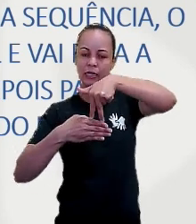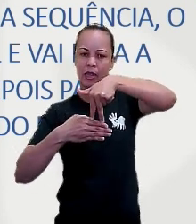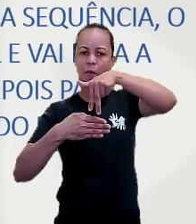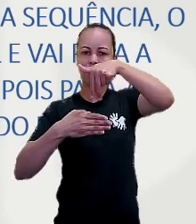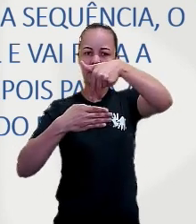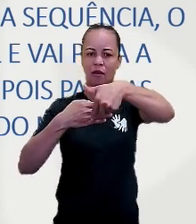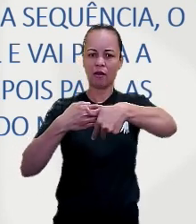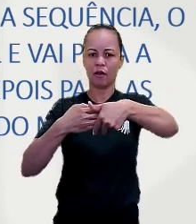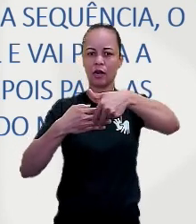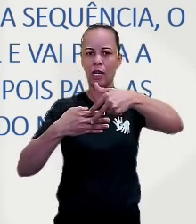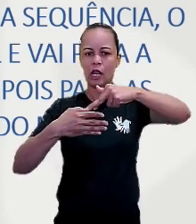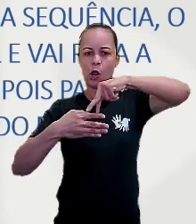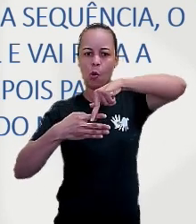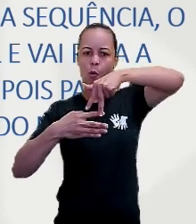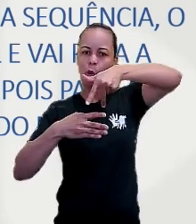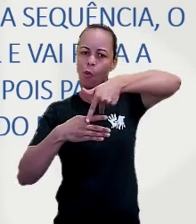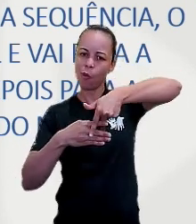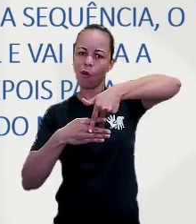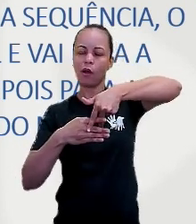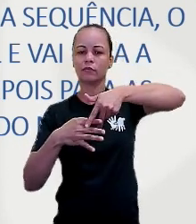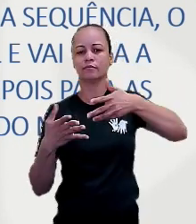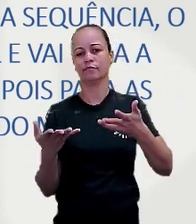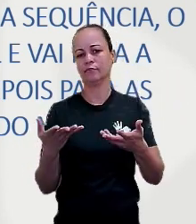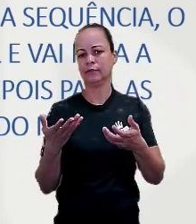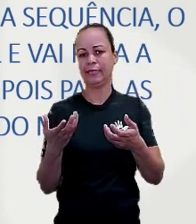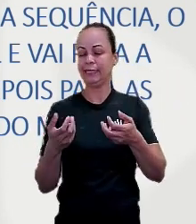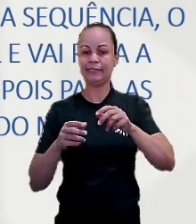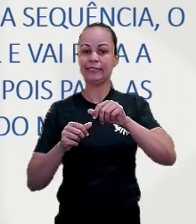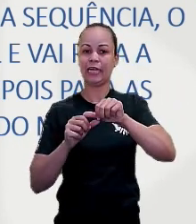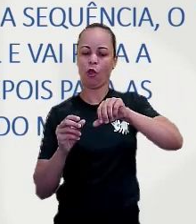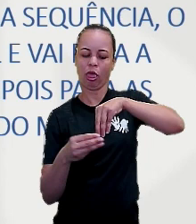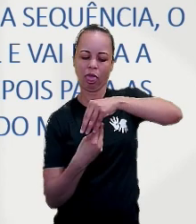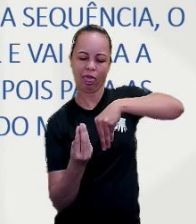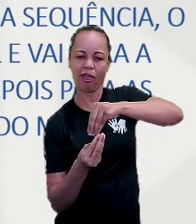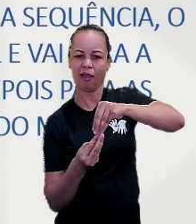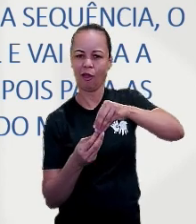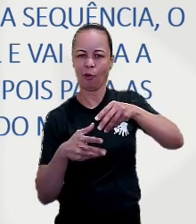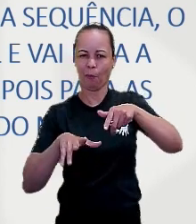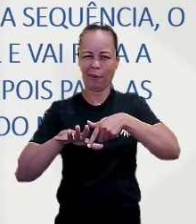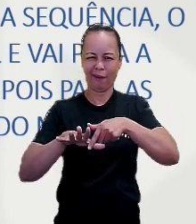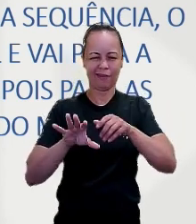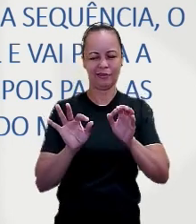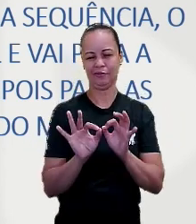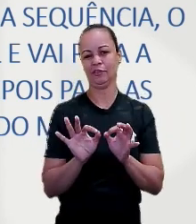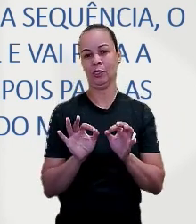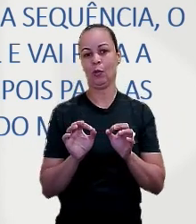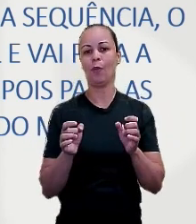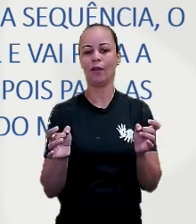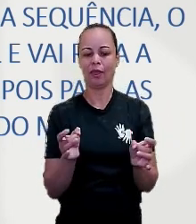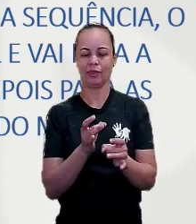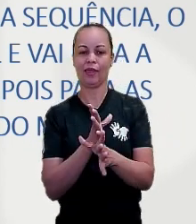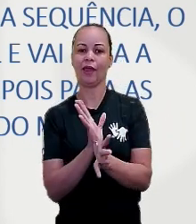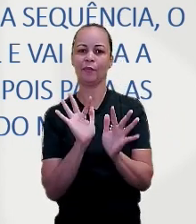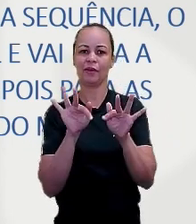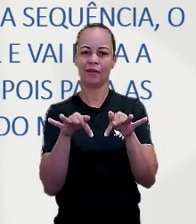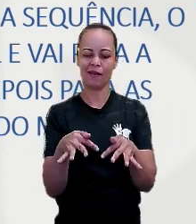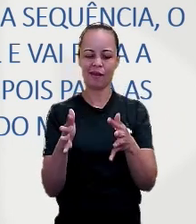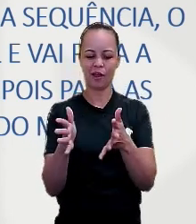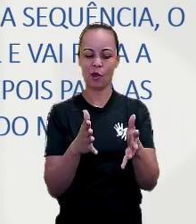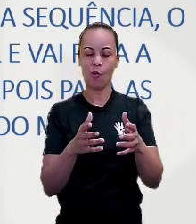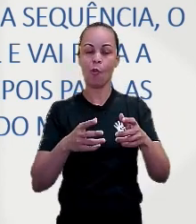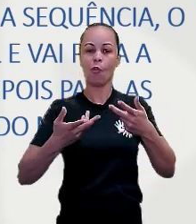cruza. Tudo isso sem enroscar os pés. Quando terminar a sequência, o elástico